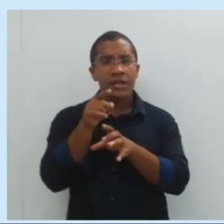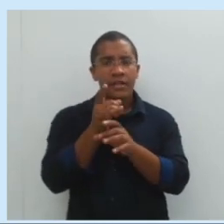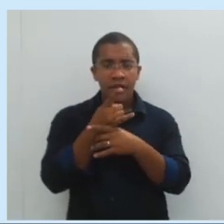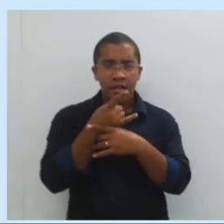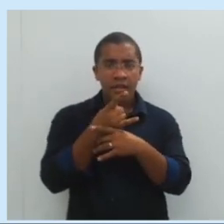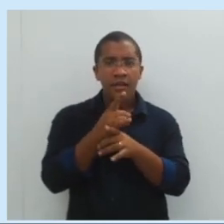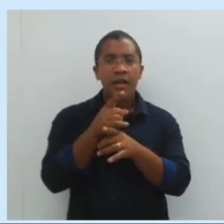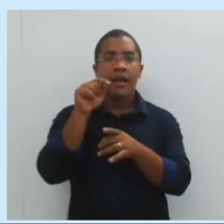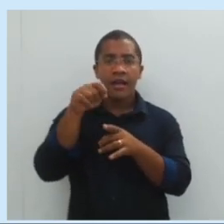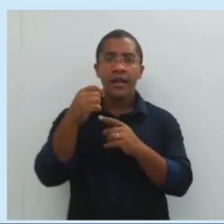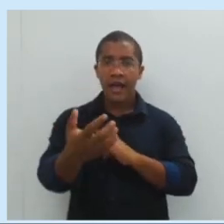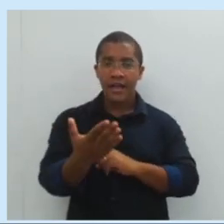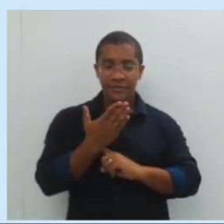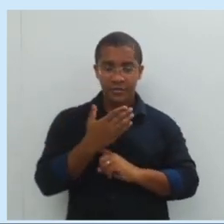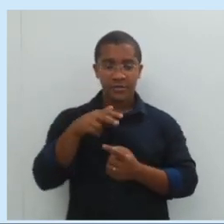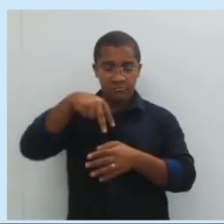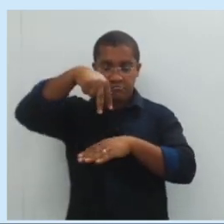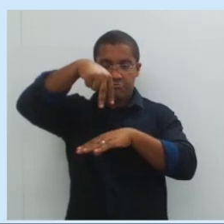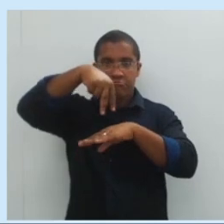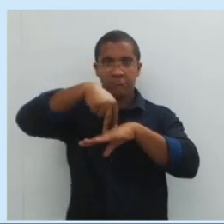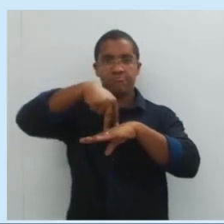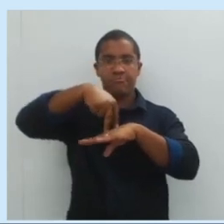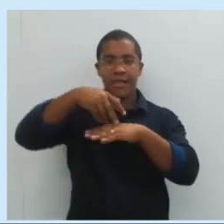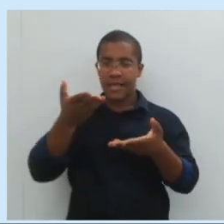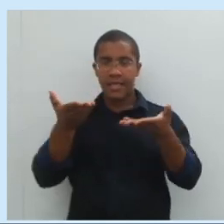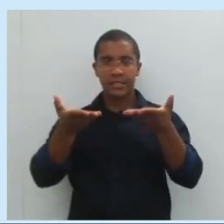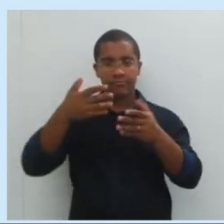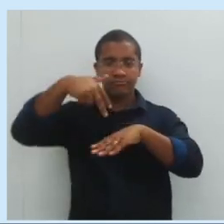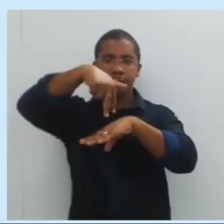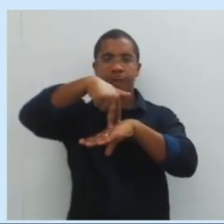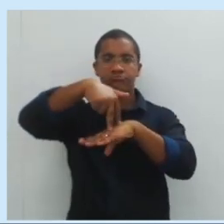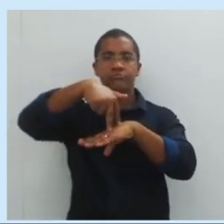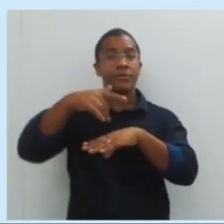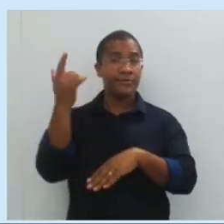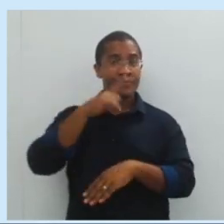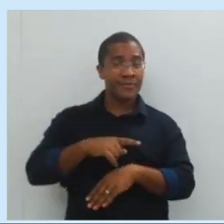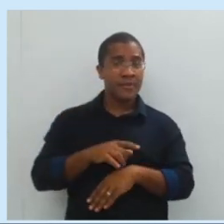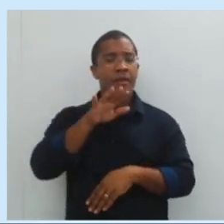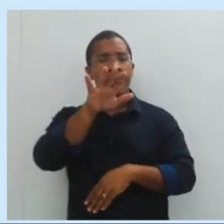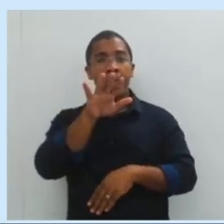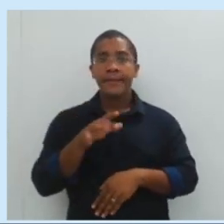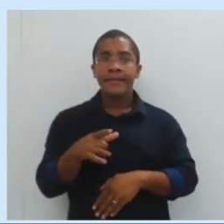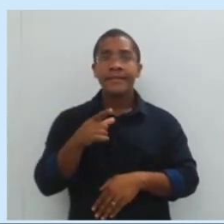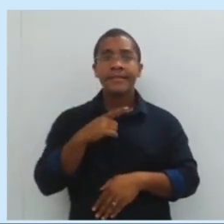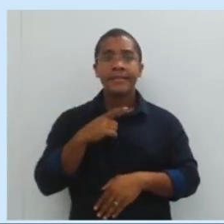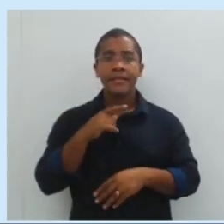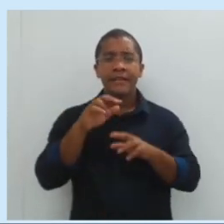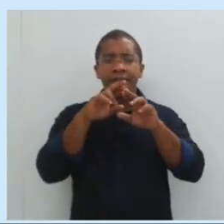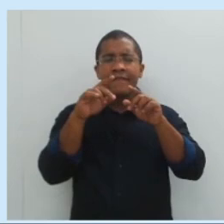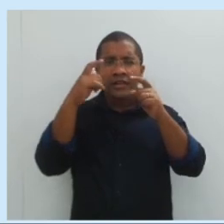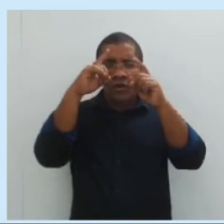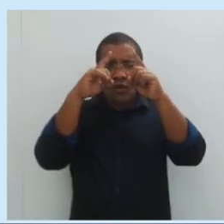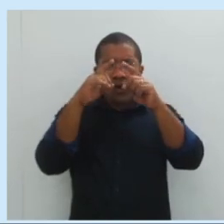de apoio. É o que deixa a gente em equilíbrio. Em compensação, eu tenho